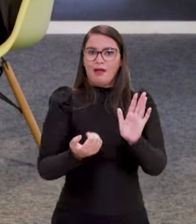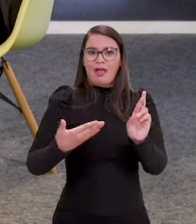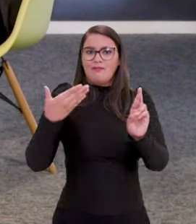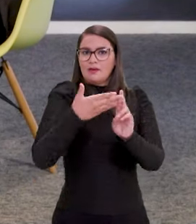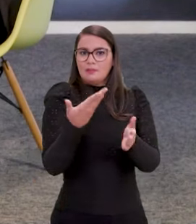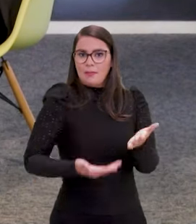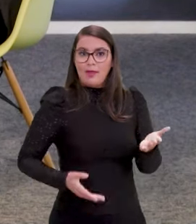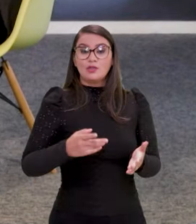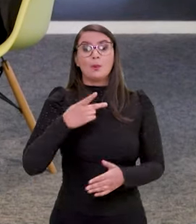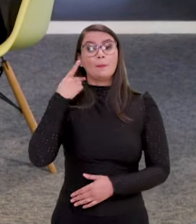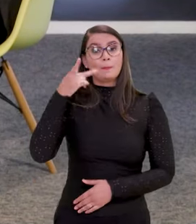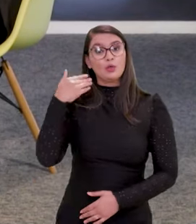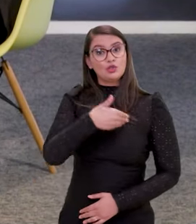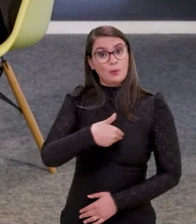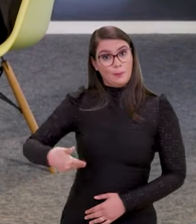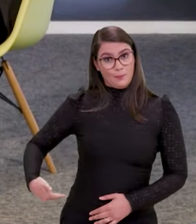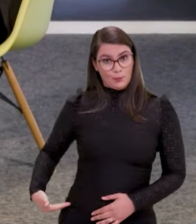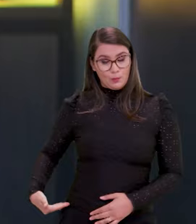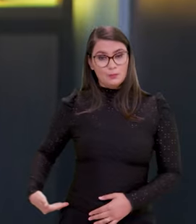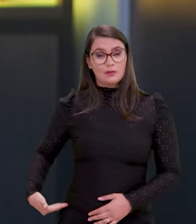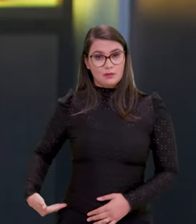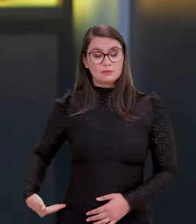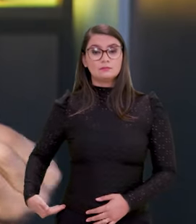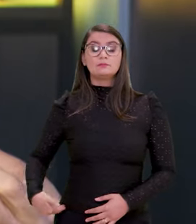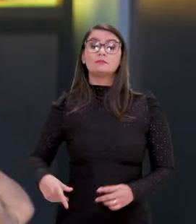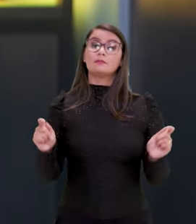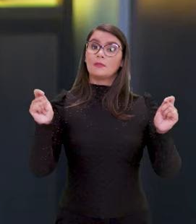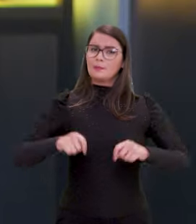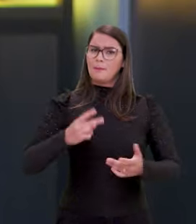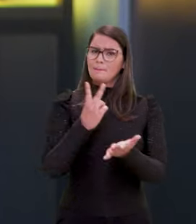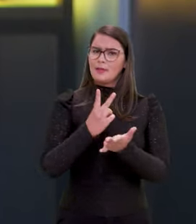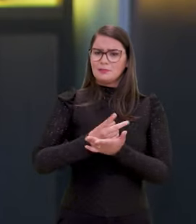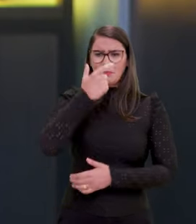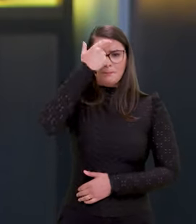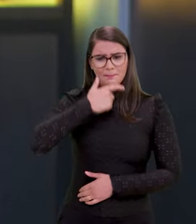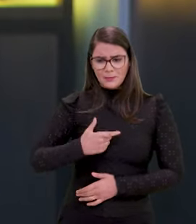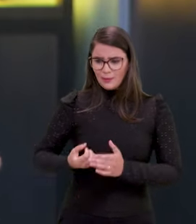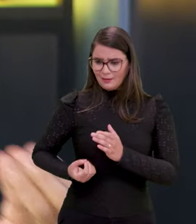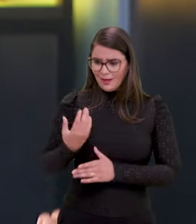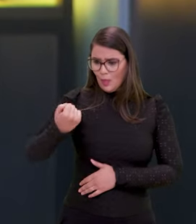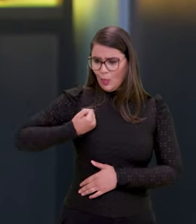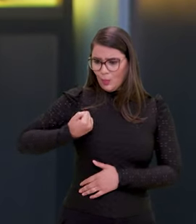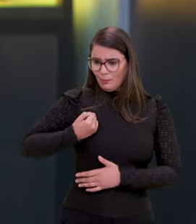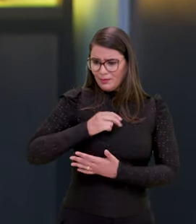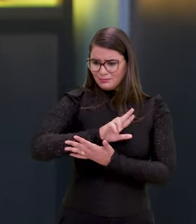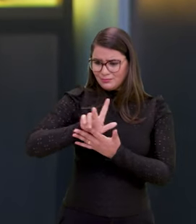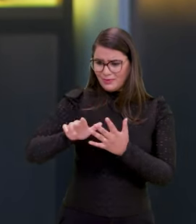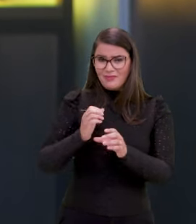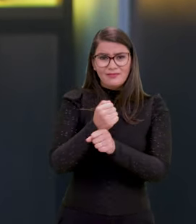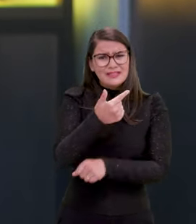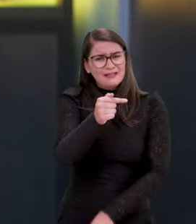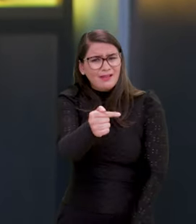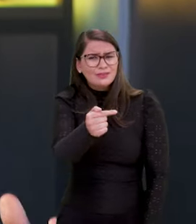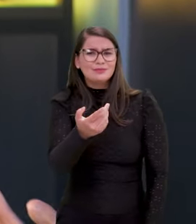perde a referência. Se você fazer uma política pública, com a possibilidade de que a mesma pessoa possa ter 27 números diferentes, é